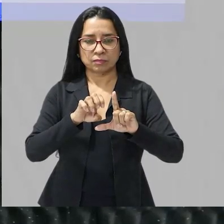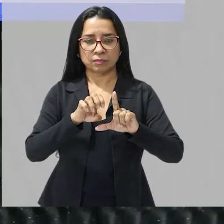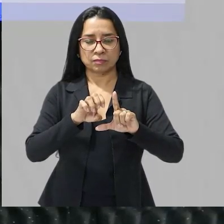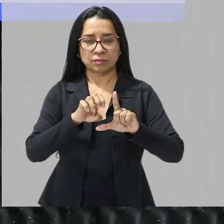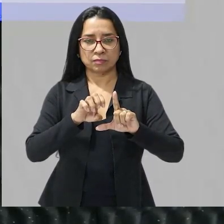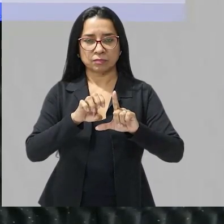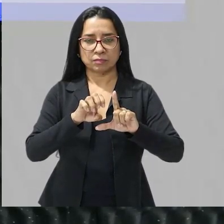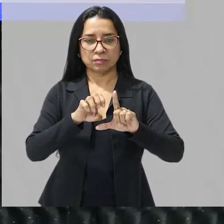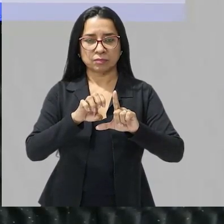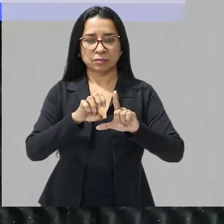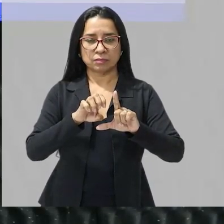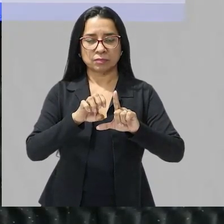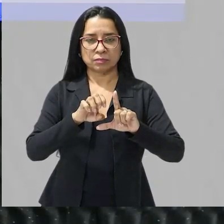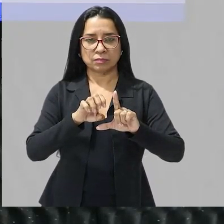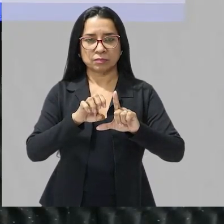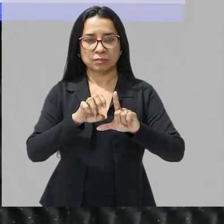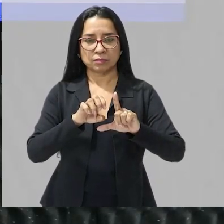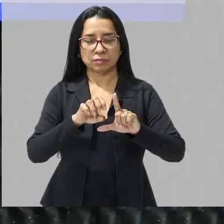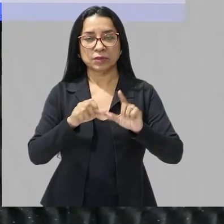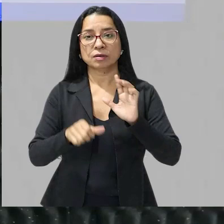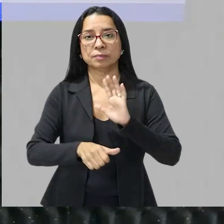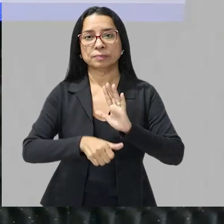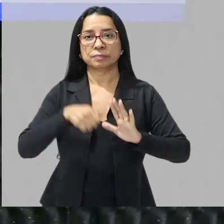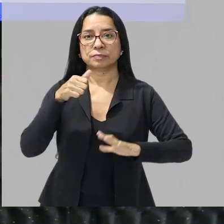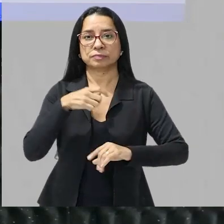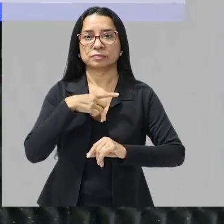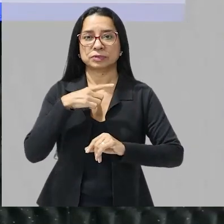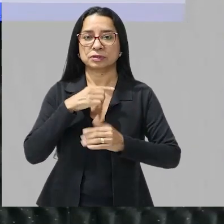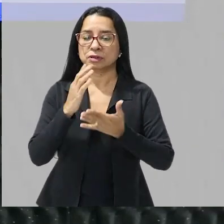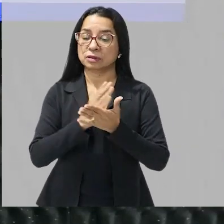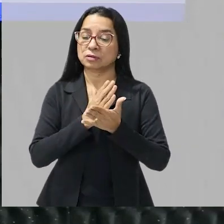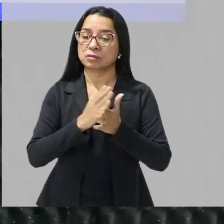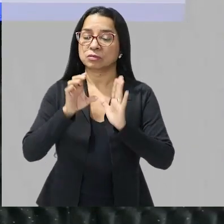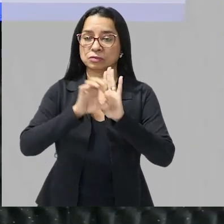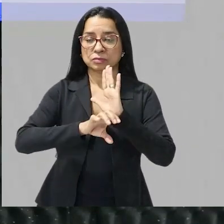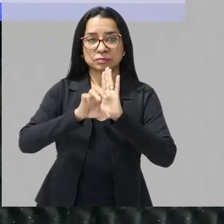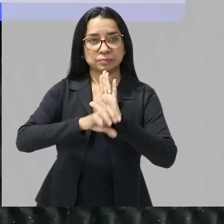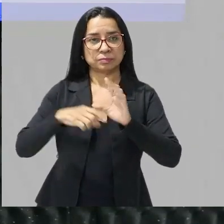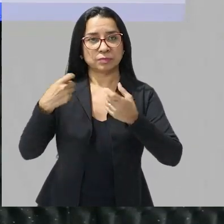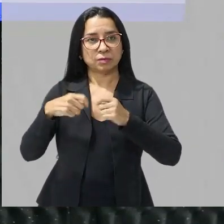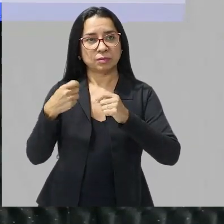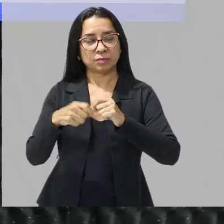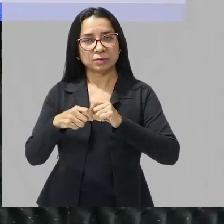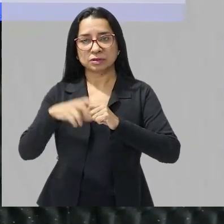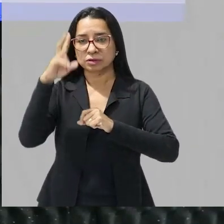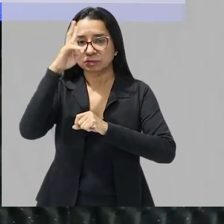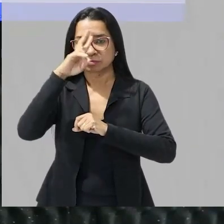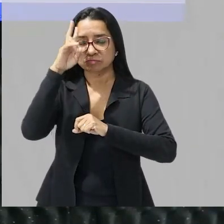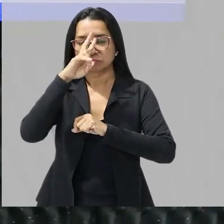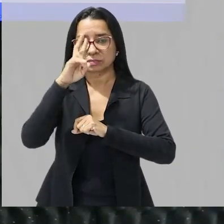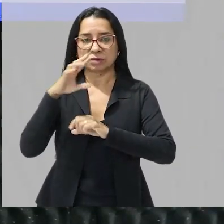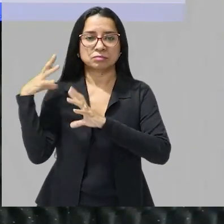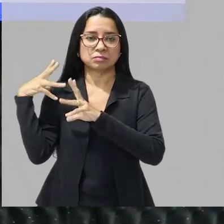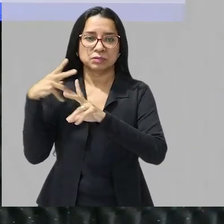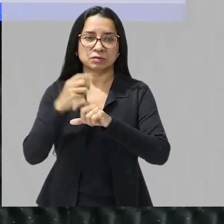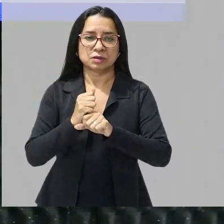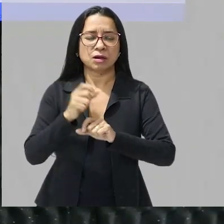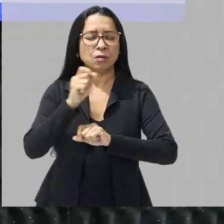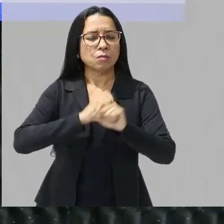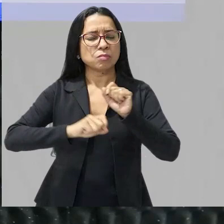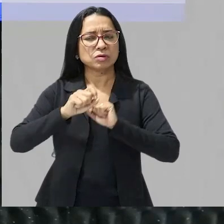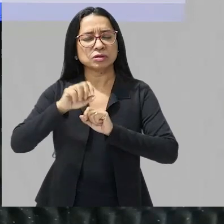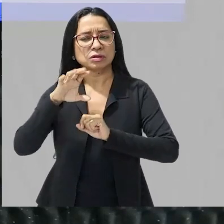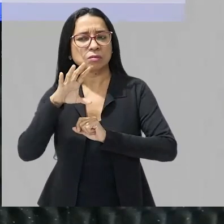reversibilidade da reação primeira coisa a gente tem alguns conceitos aqui que a gente precisa relembrar o que que são enzimas?